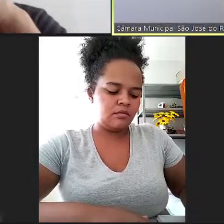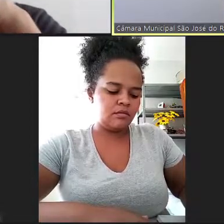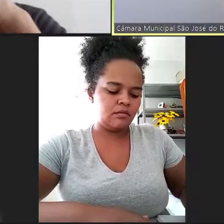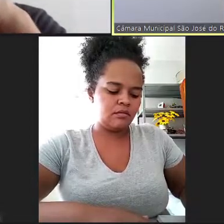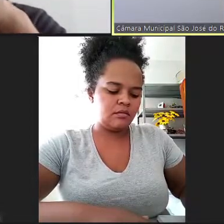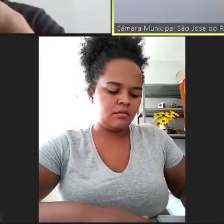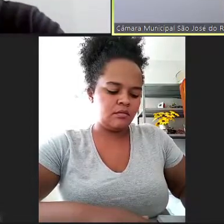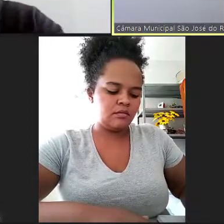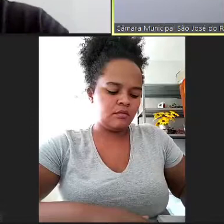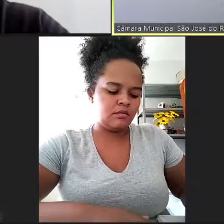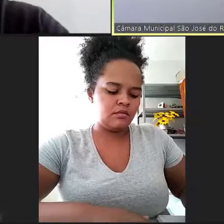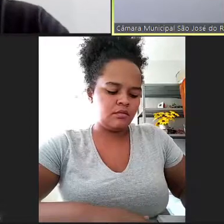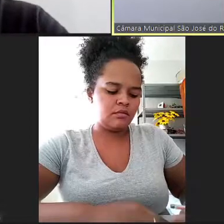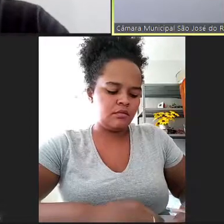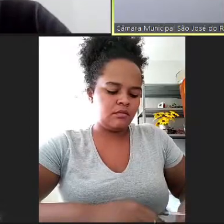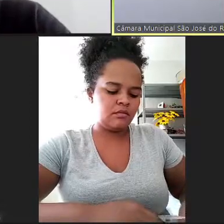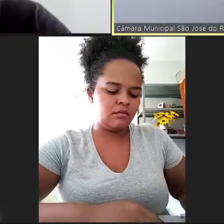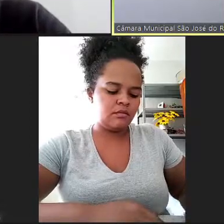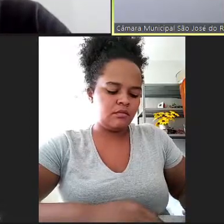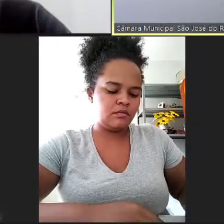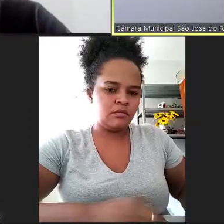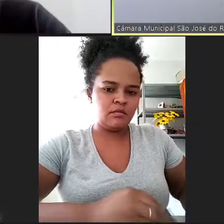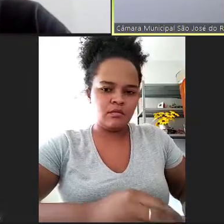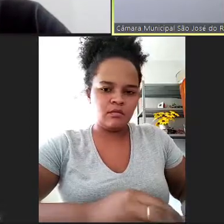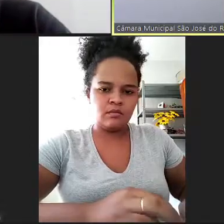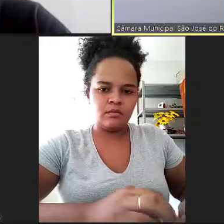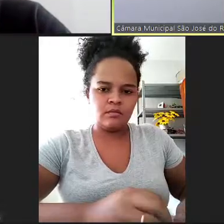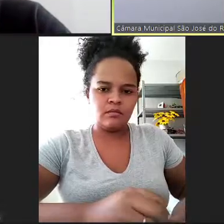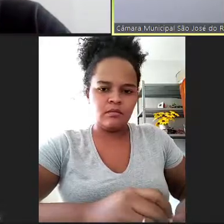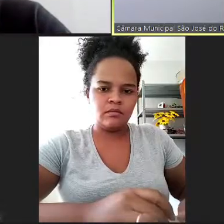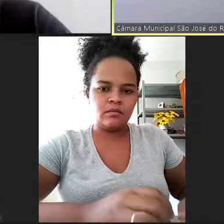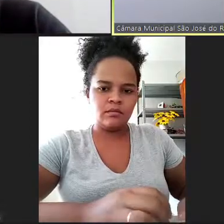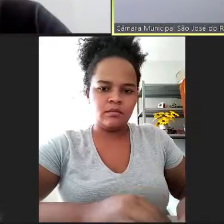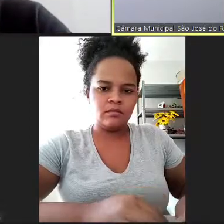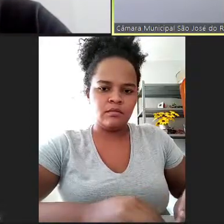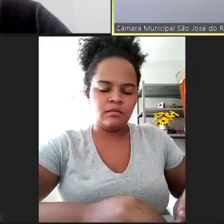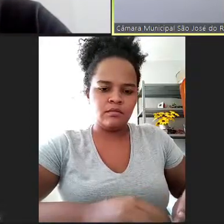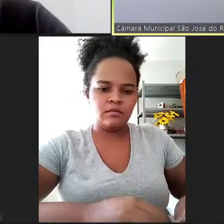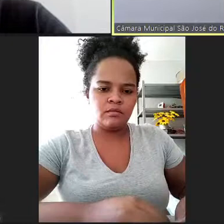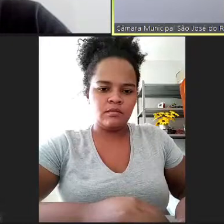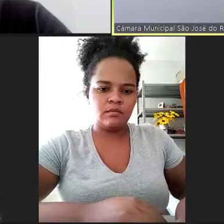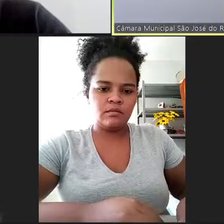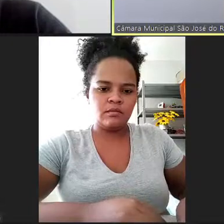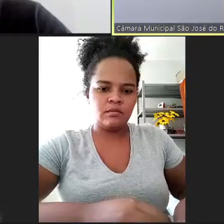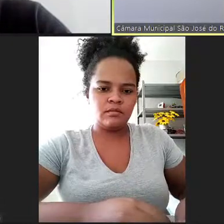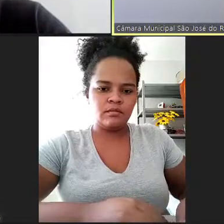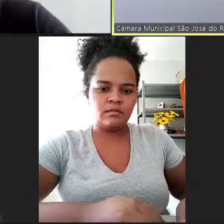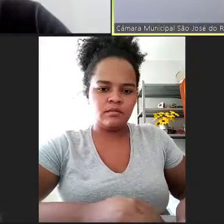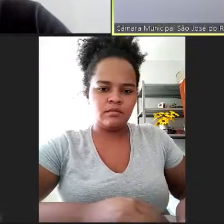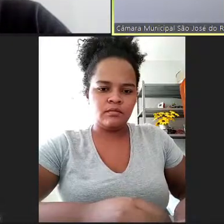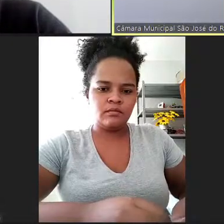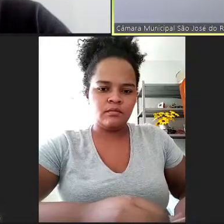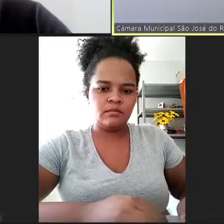tradição seu aniversário no dia 19 de março. A Câmara Municipal comemora o 4 de abril de 1865,